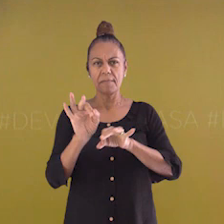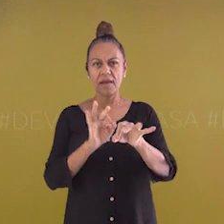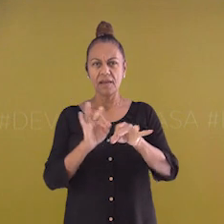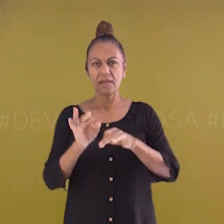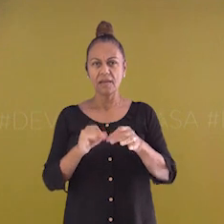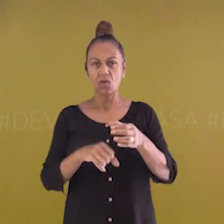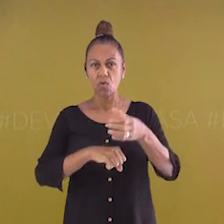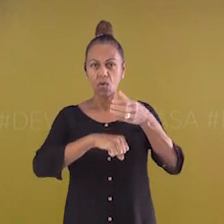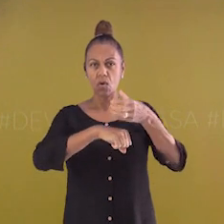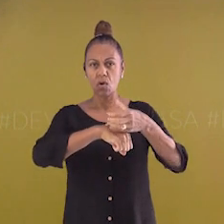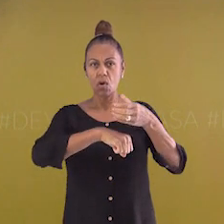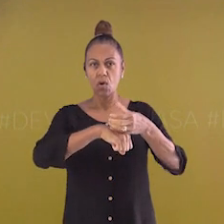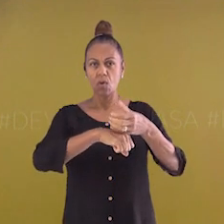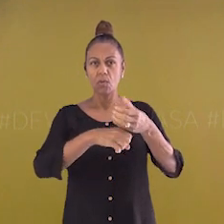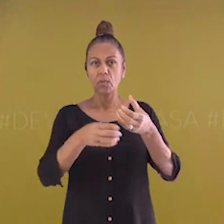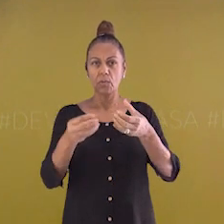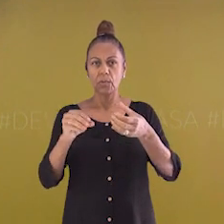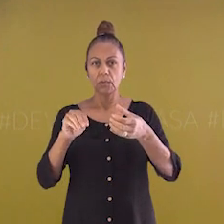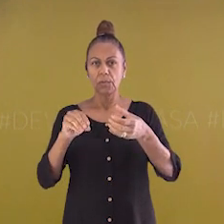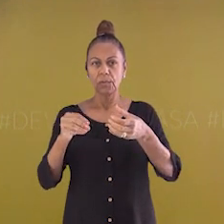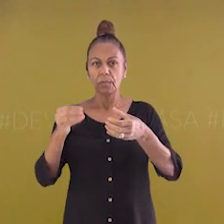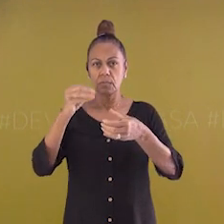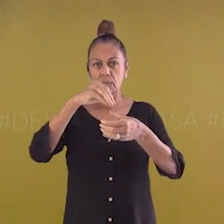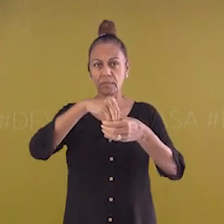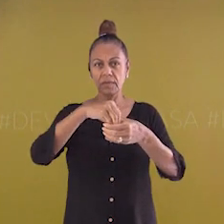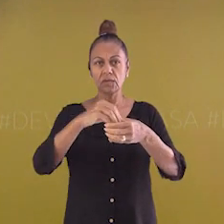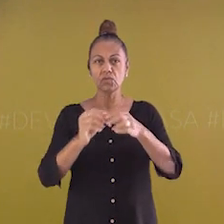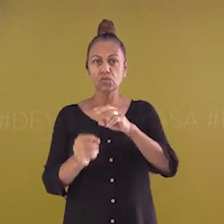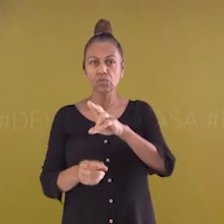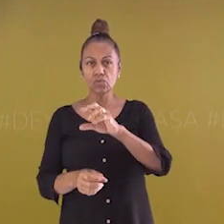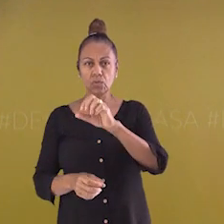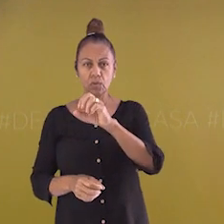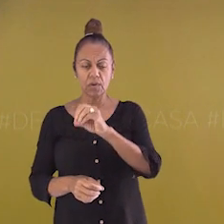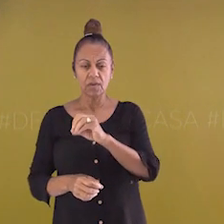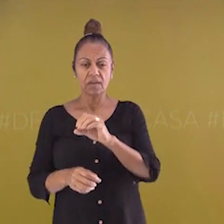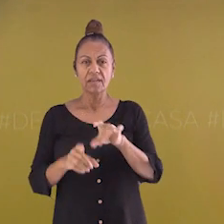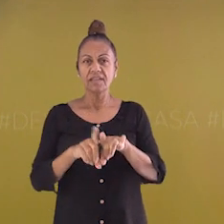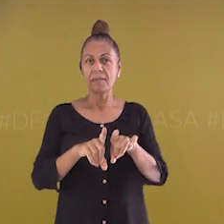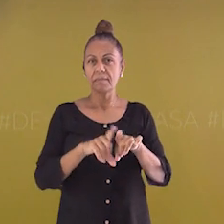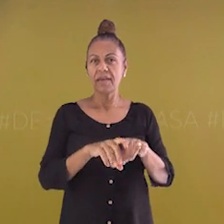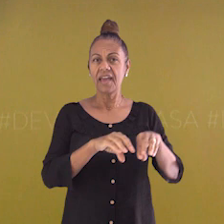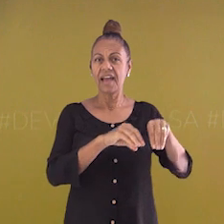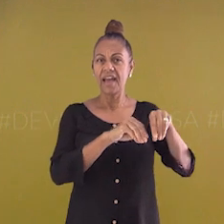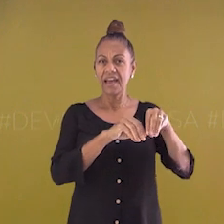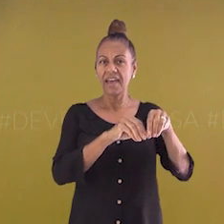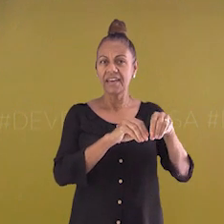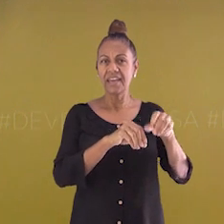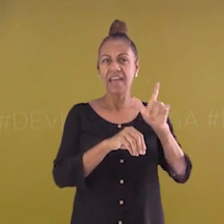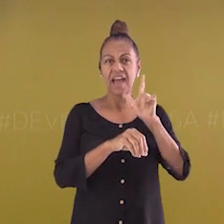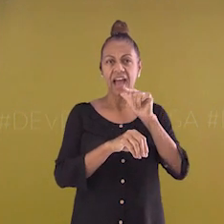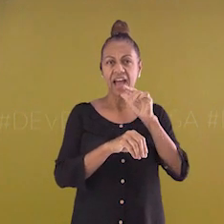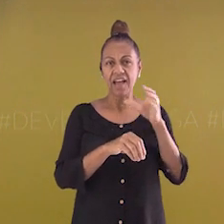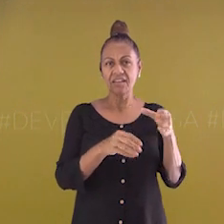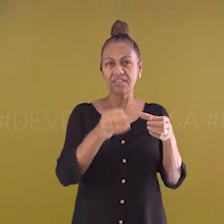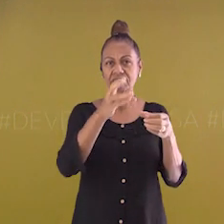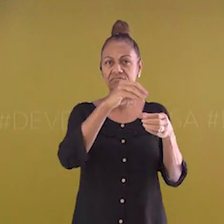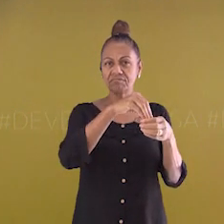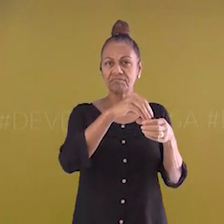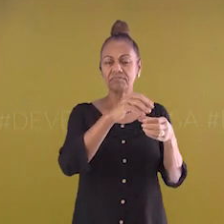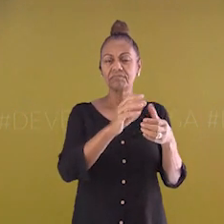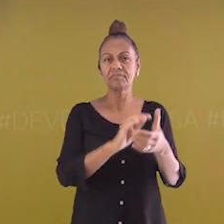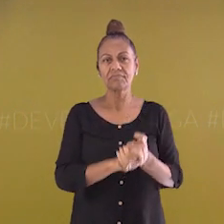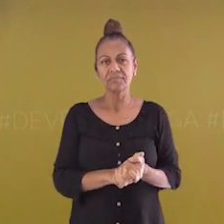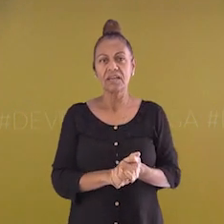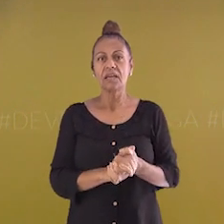E eu coloquei areia neste outro copo? Observe que eu fiz misturas